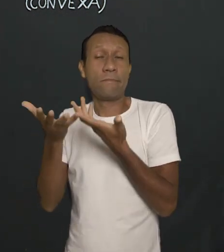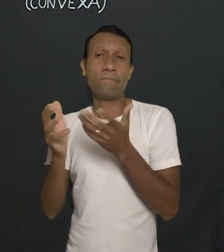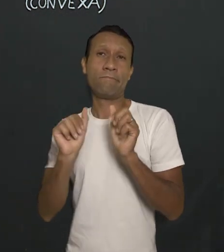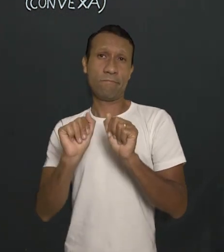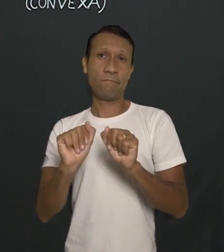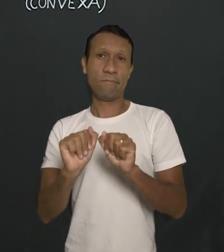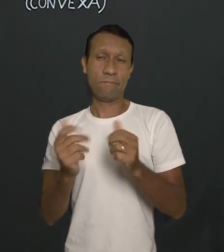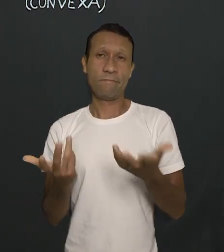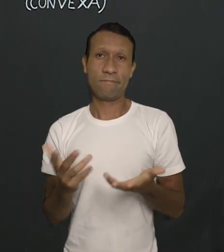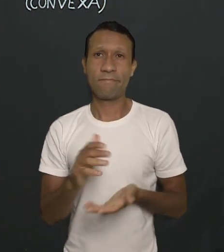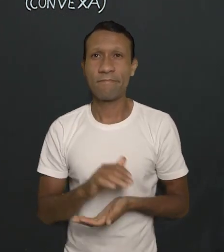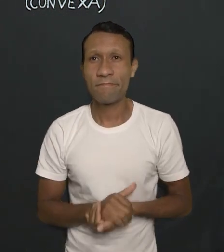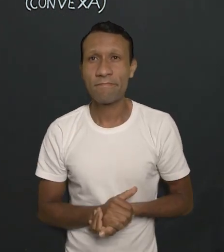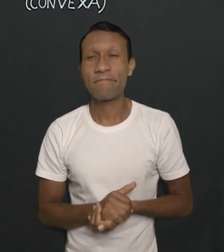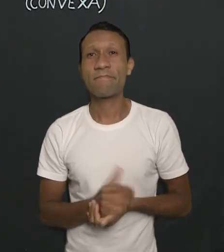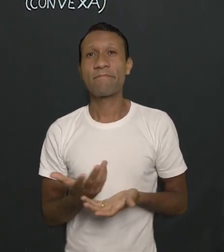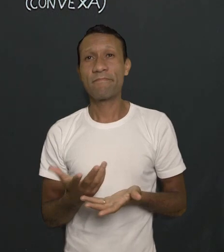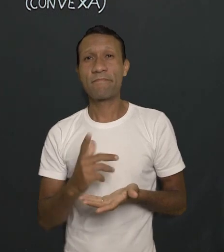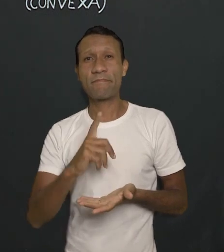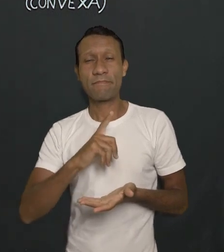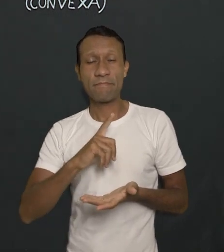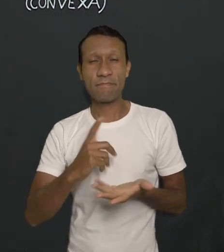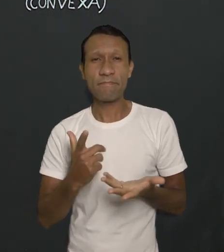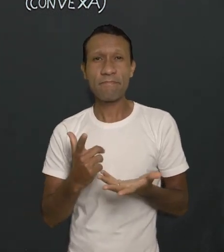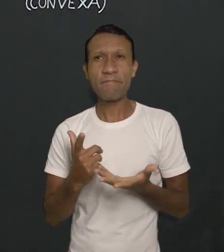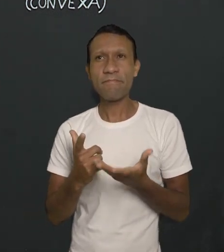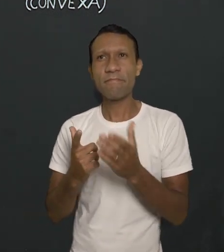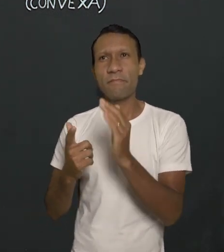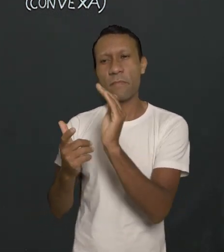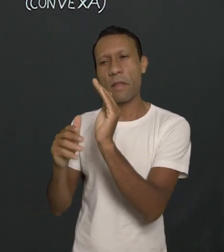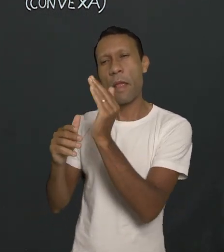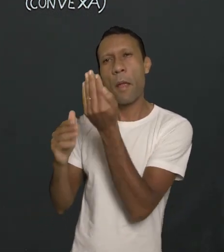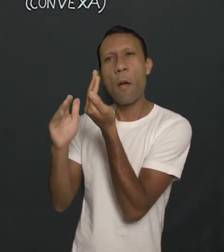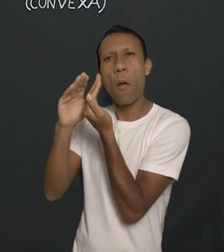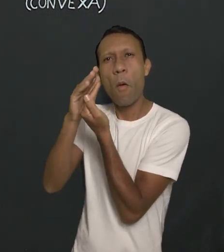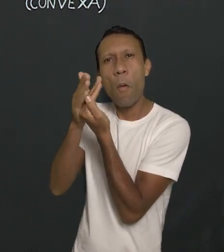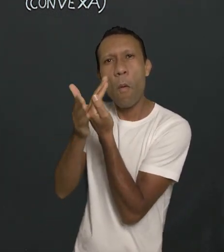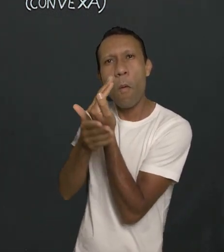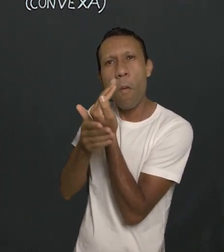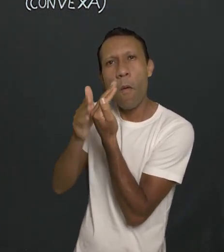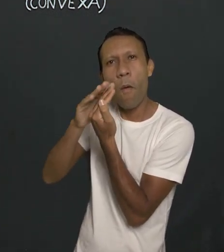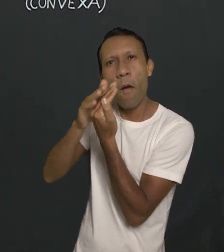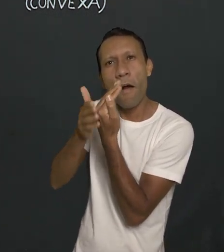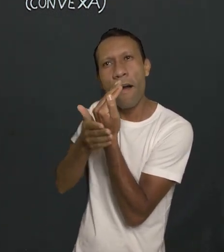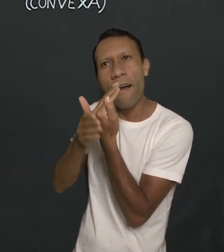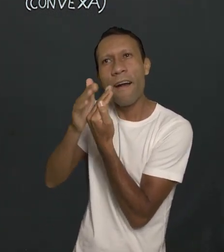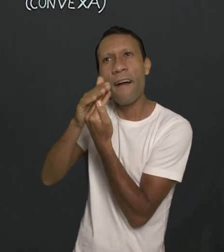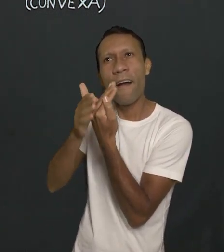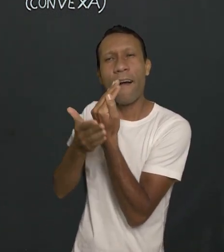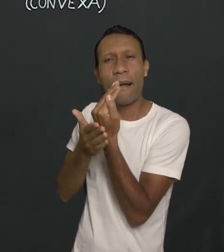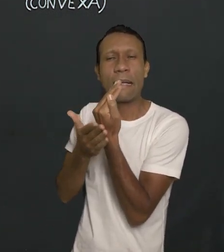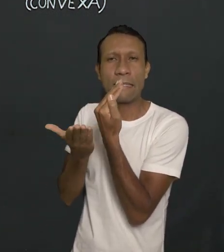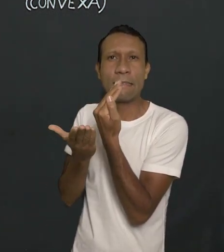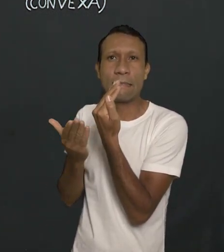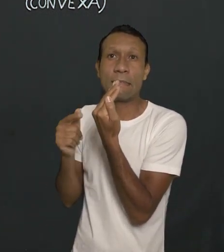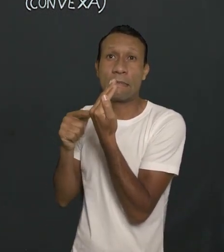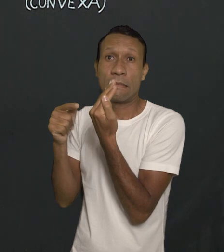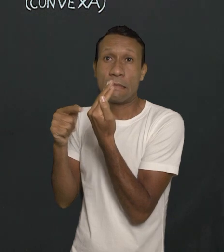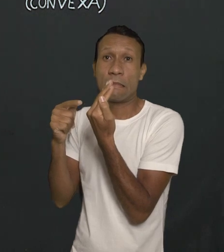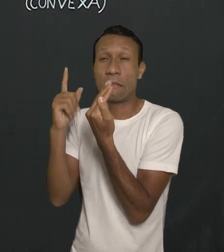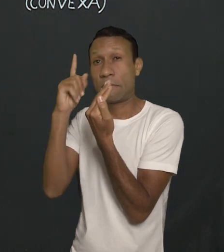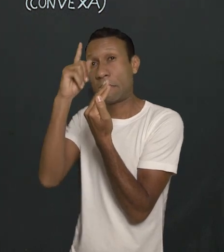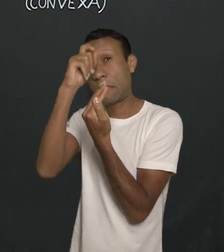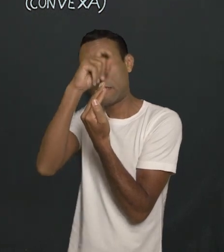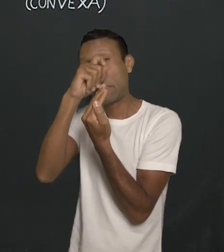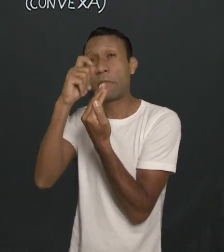dificuldade de enxergar de longe. A gente fala que o globo ocular, que do míope ela fica um pouco mais alongada. E aí fica difícil.